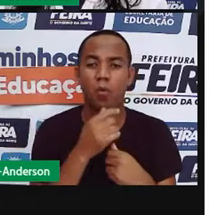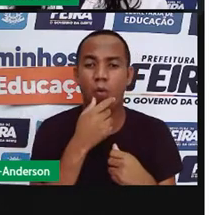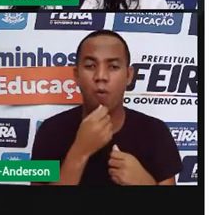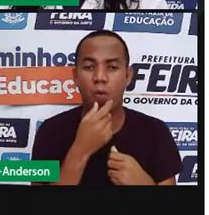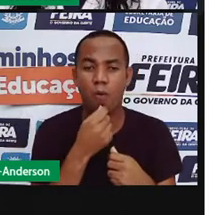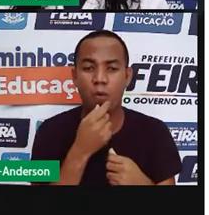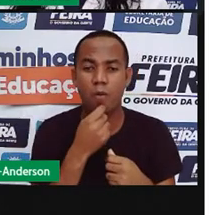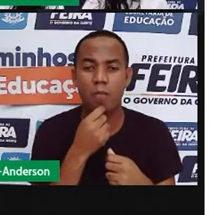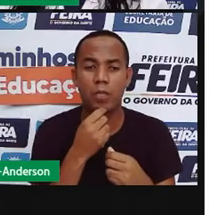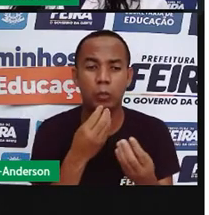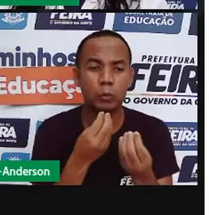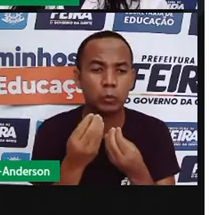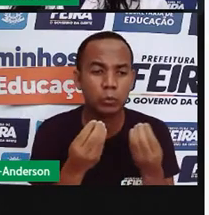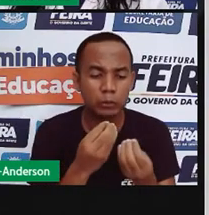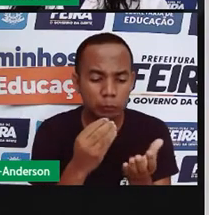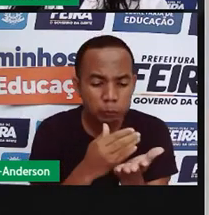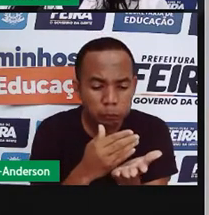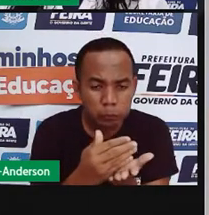dos metais.